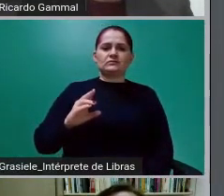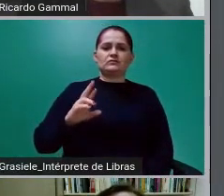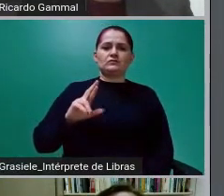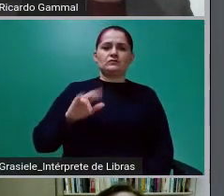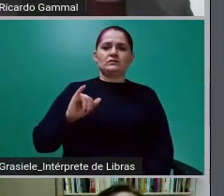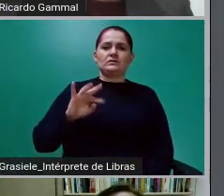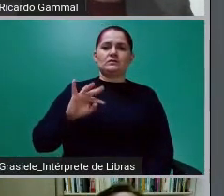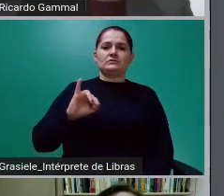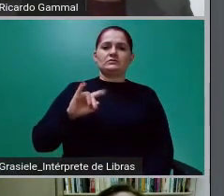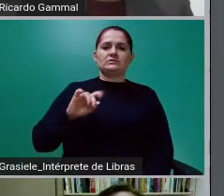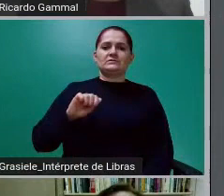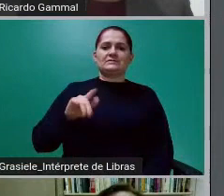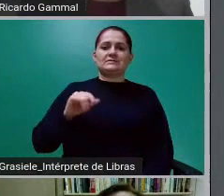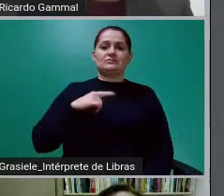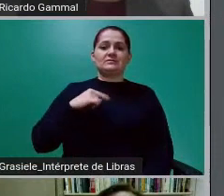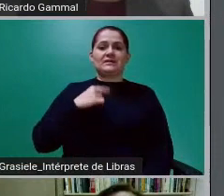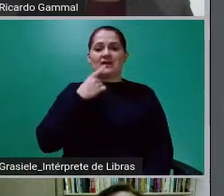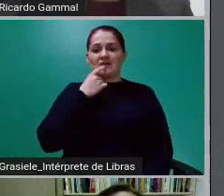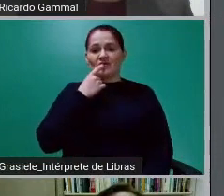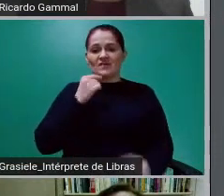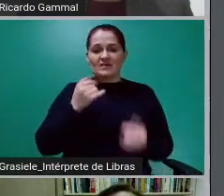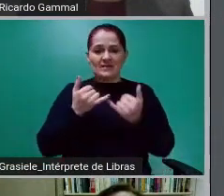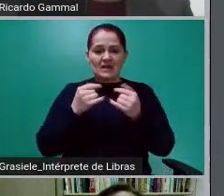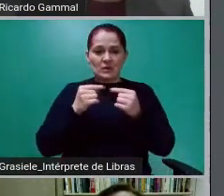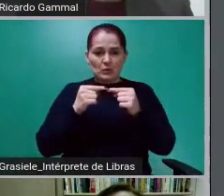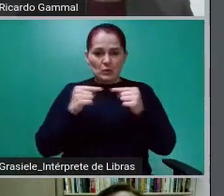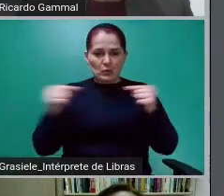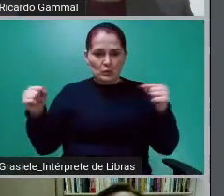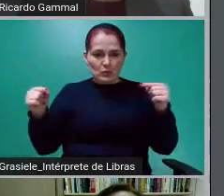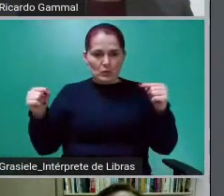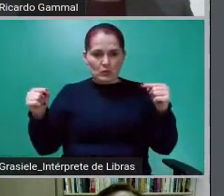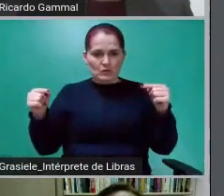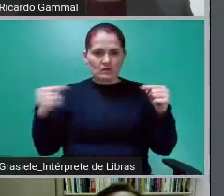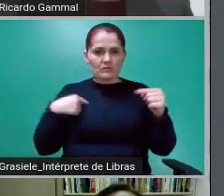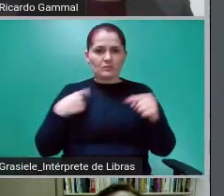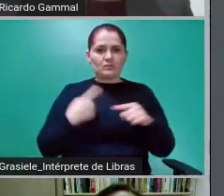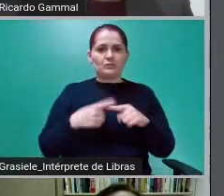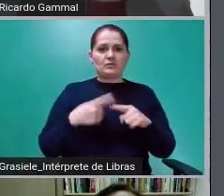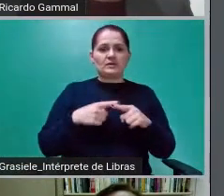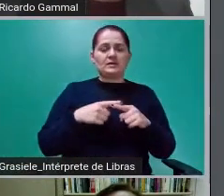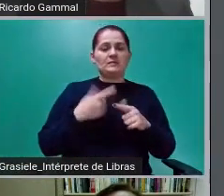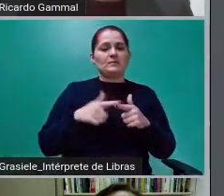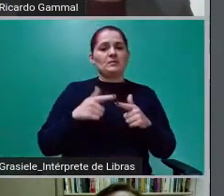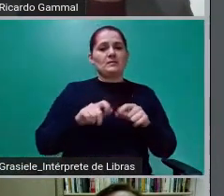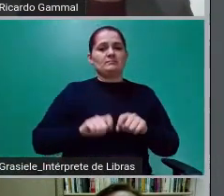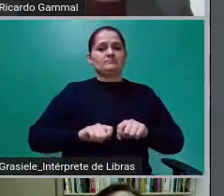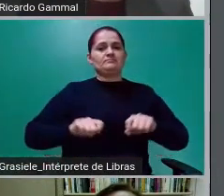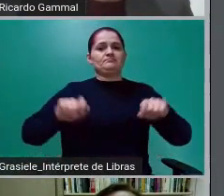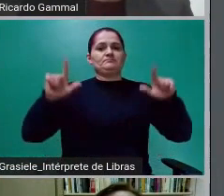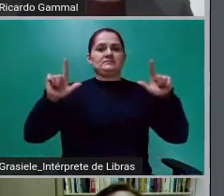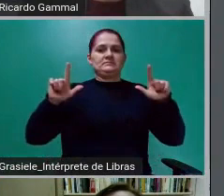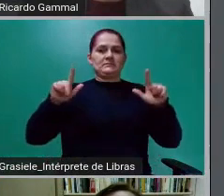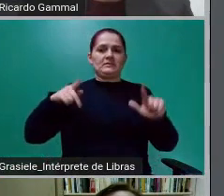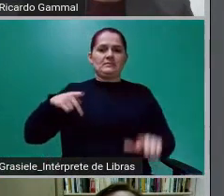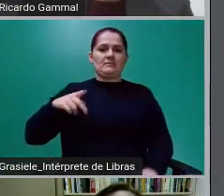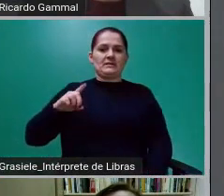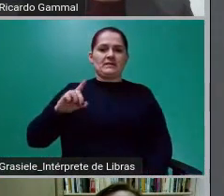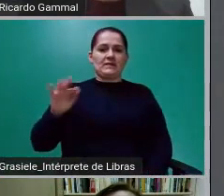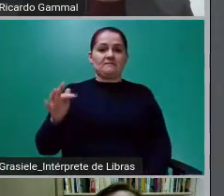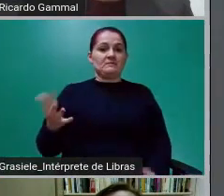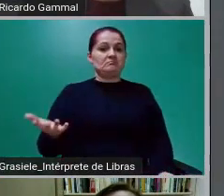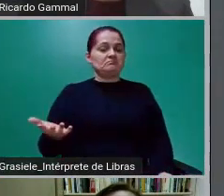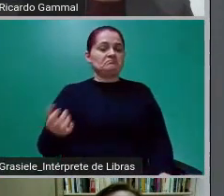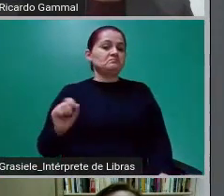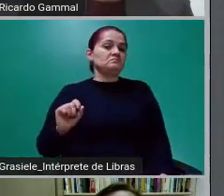vermelho, eu espero que esteja dando para vocês lerem, porque deu um probleminha aqui na hora que eu abri o PDF. O que está